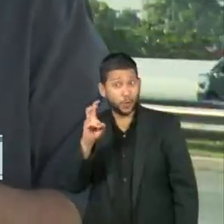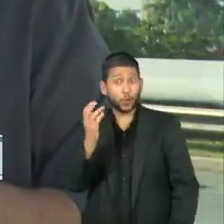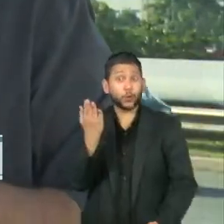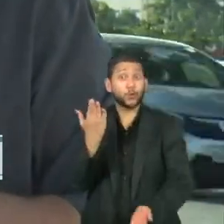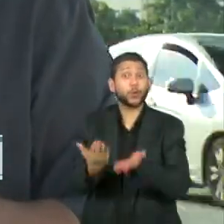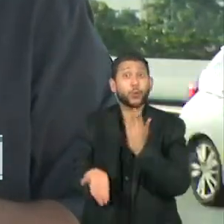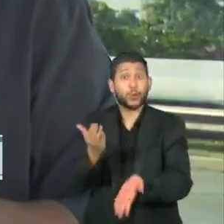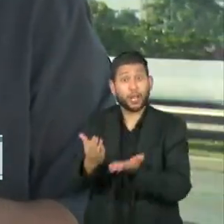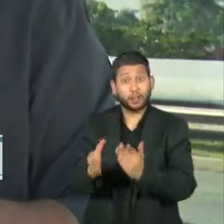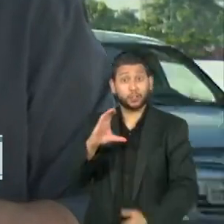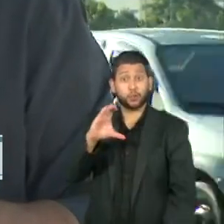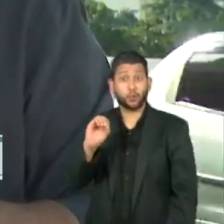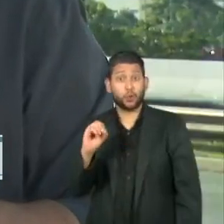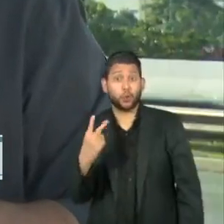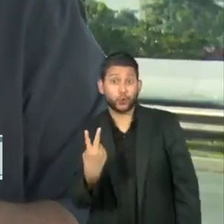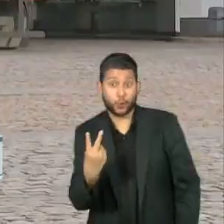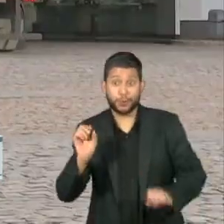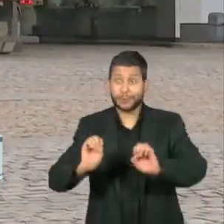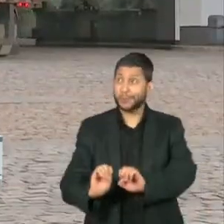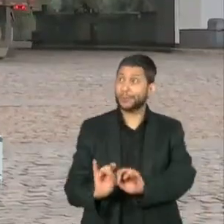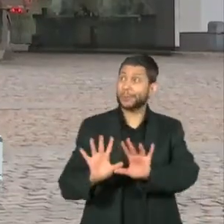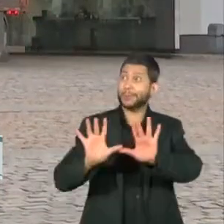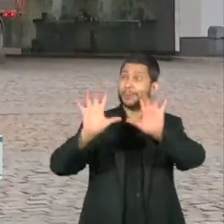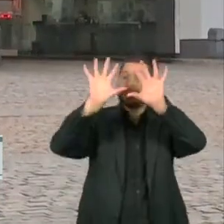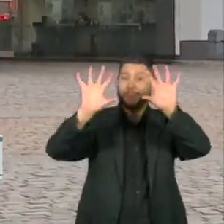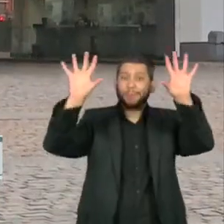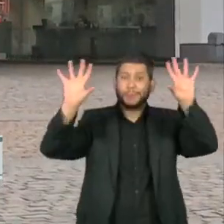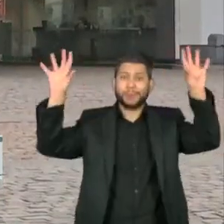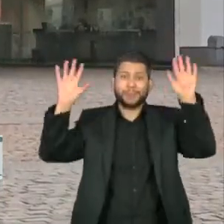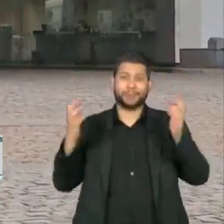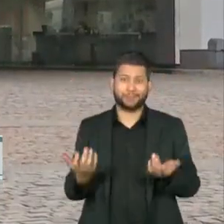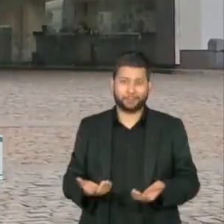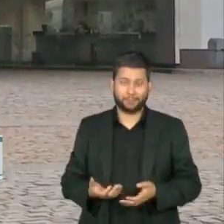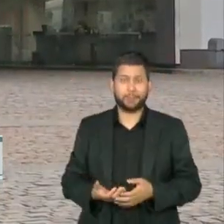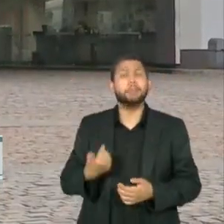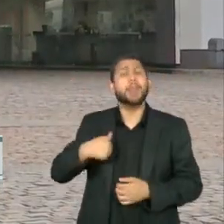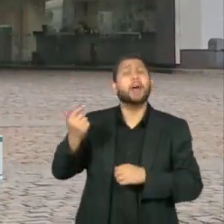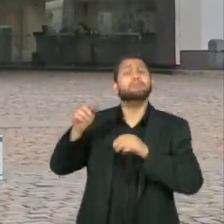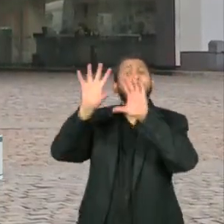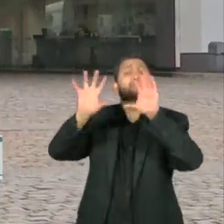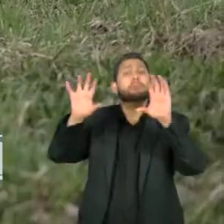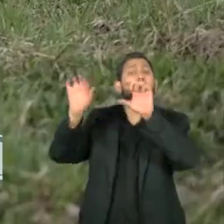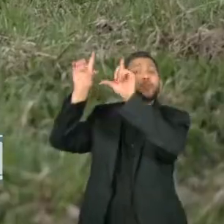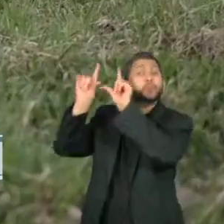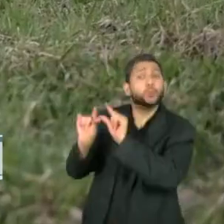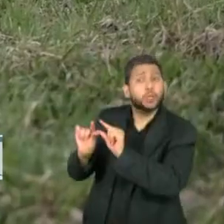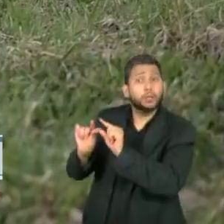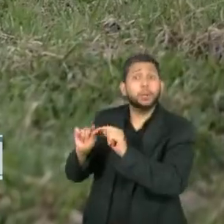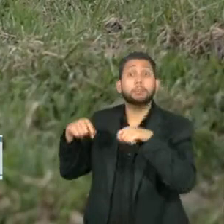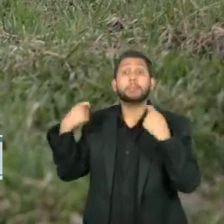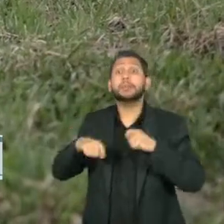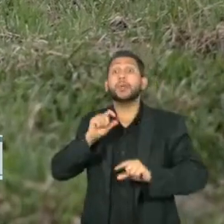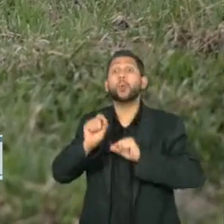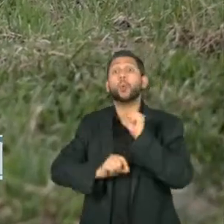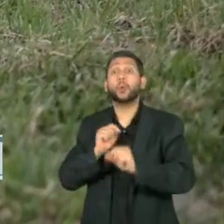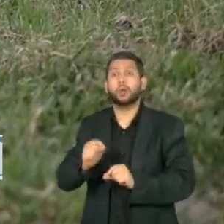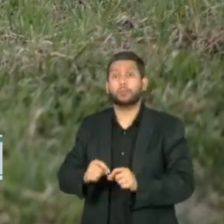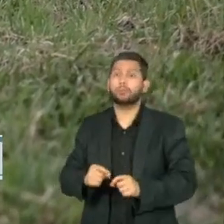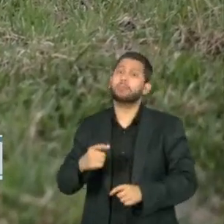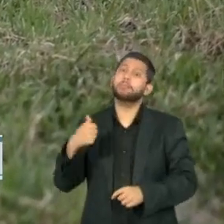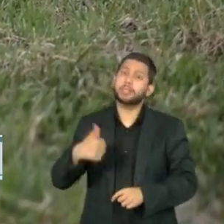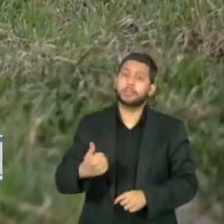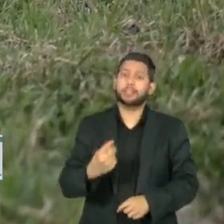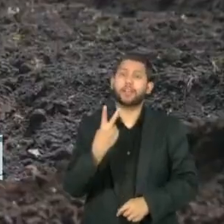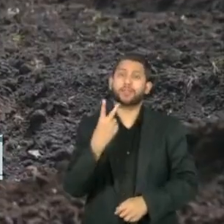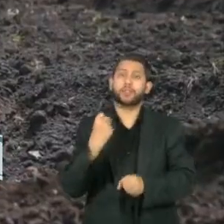de dióxido de carbono na atmosfera. Para neutralizar as emissões de gases apenas deste ano, seriam necessárias duas décadas